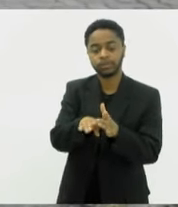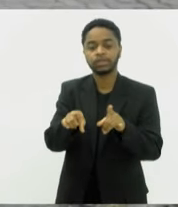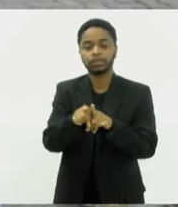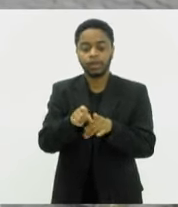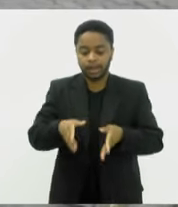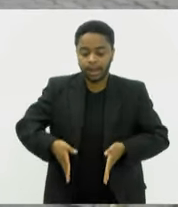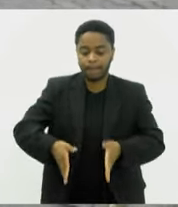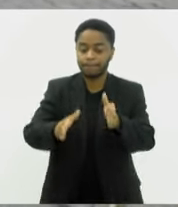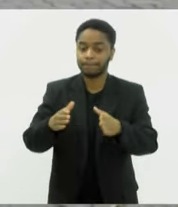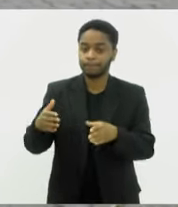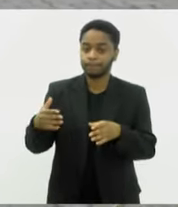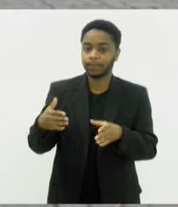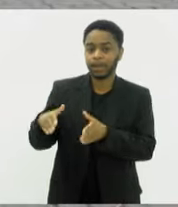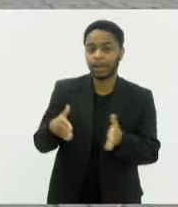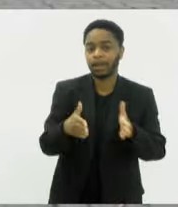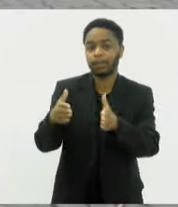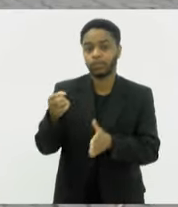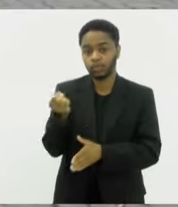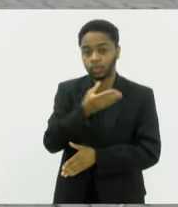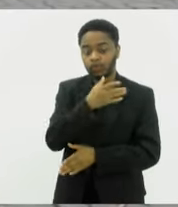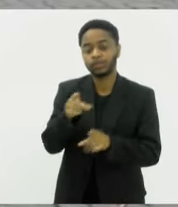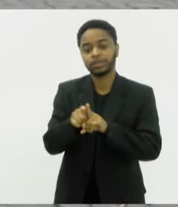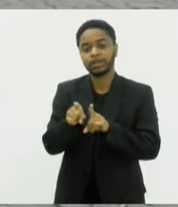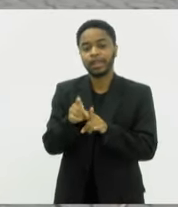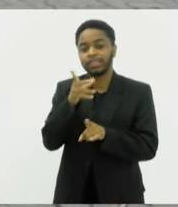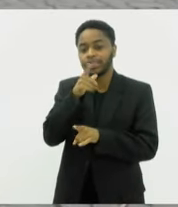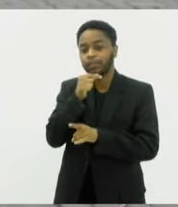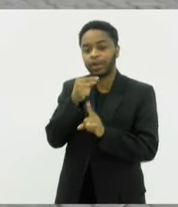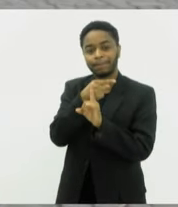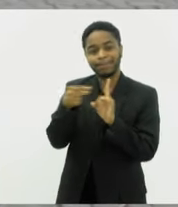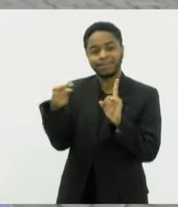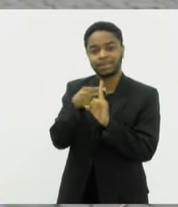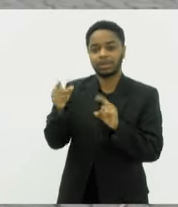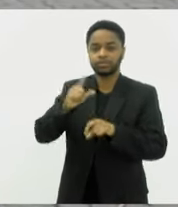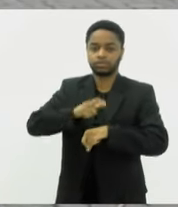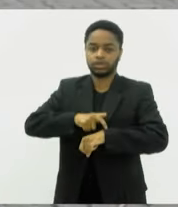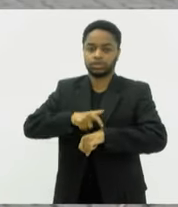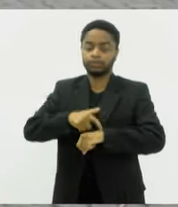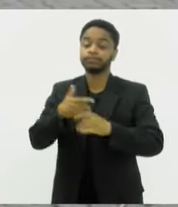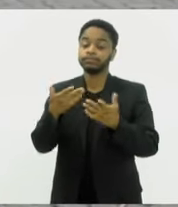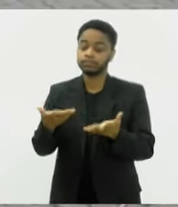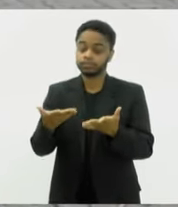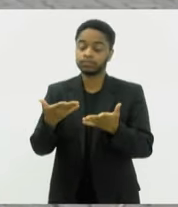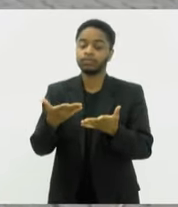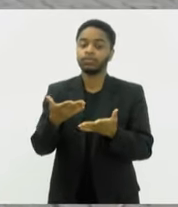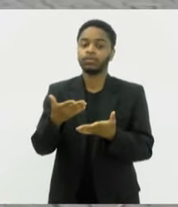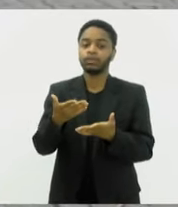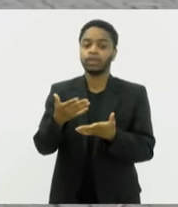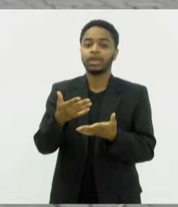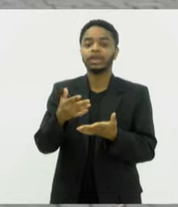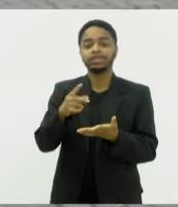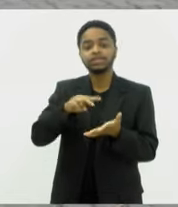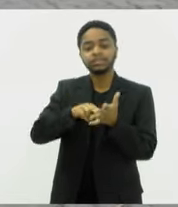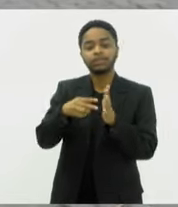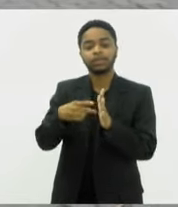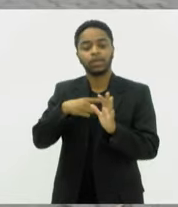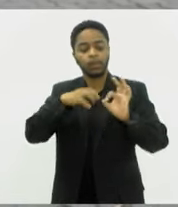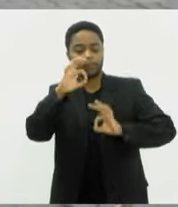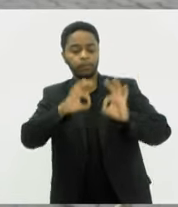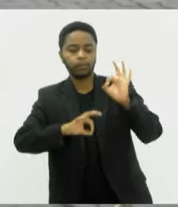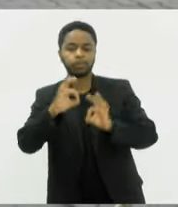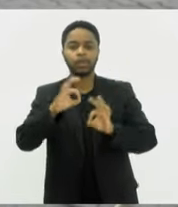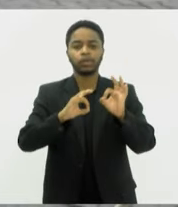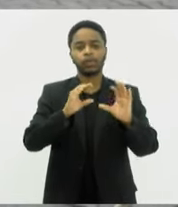novo em que o percurso vai demorar a metade do tempo e leva longe. Nós temos um inoculto plano de comunicação para